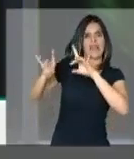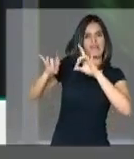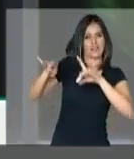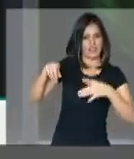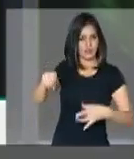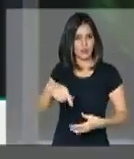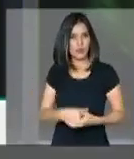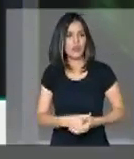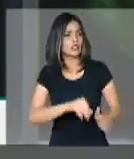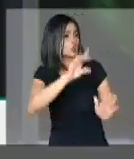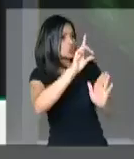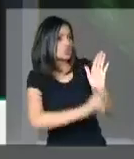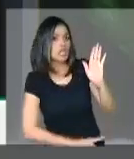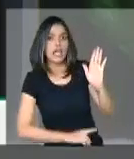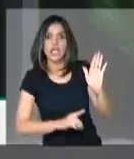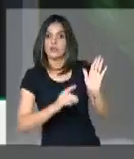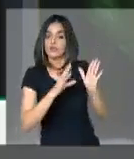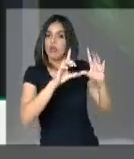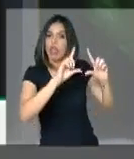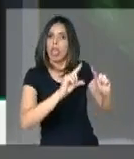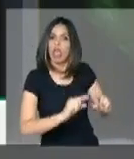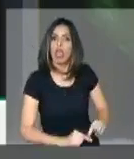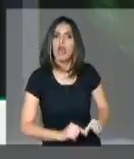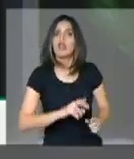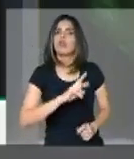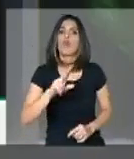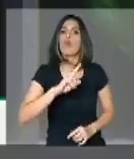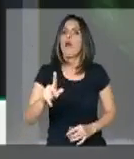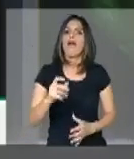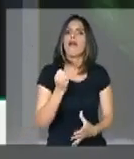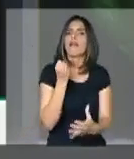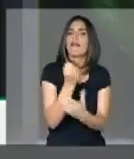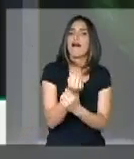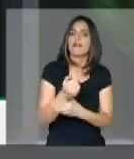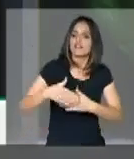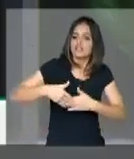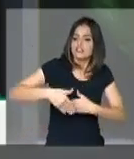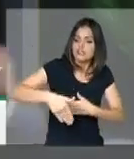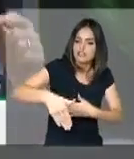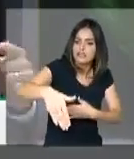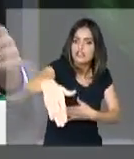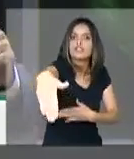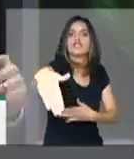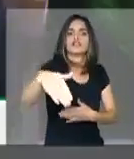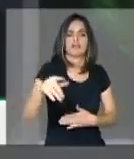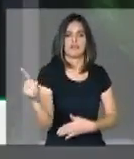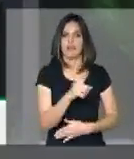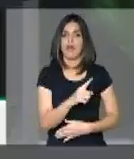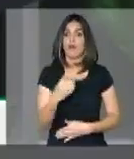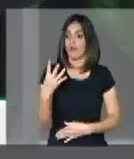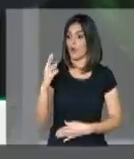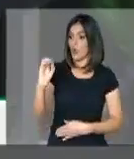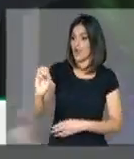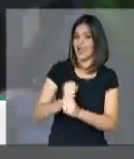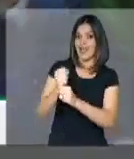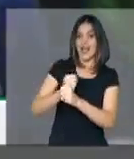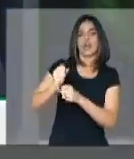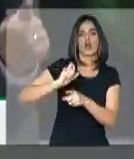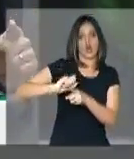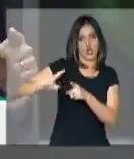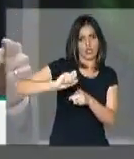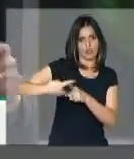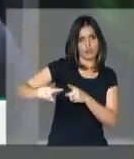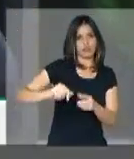reduzir direitos, e não para garantir a contribuição nas próximas gerações. Se exige 40 anos de contribuição